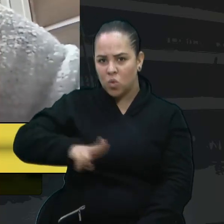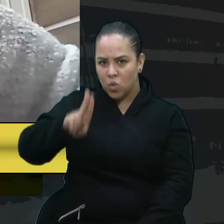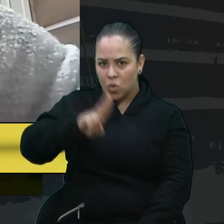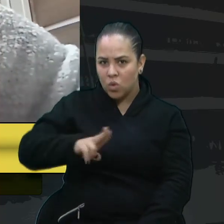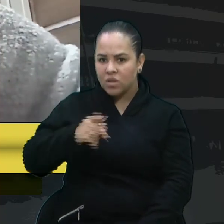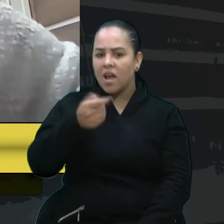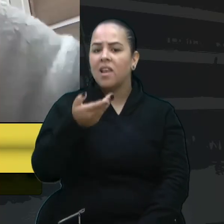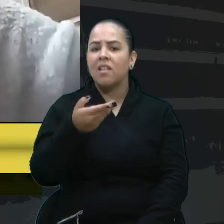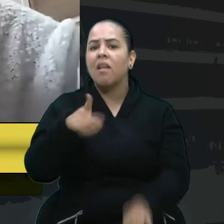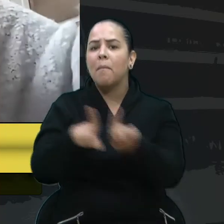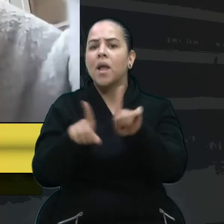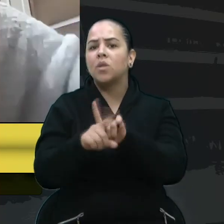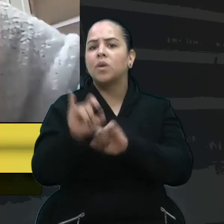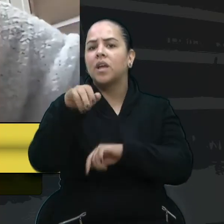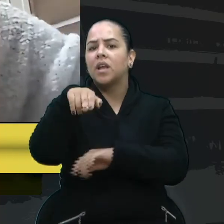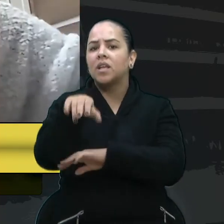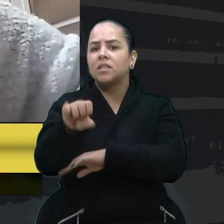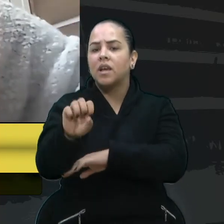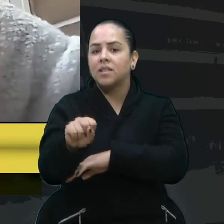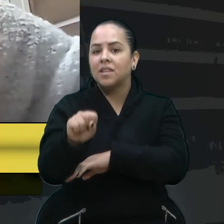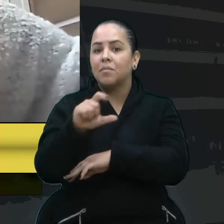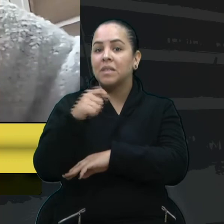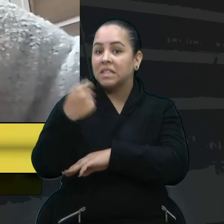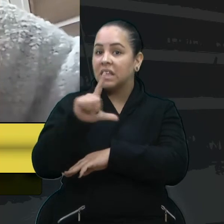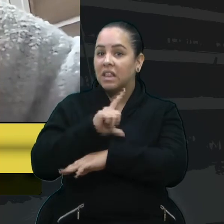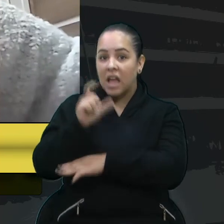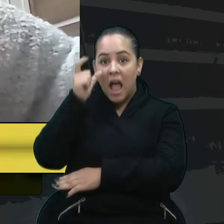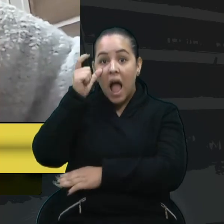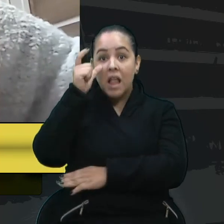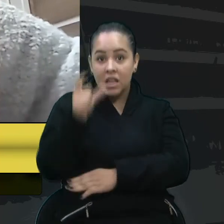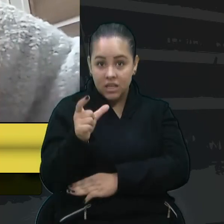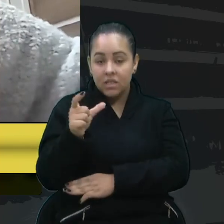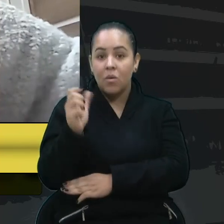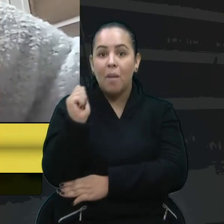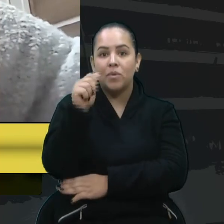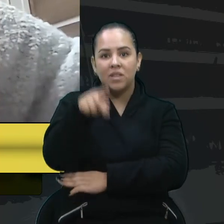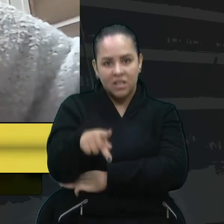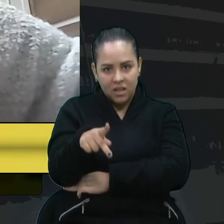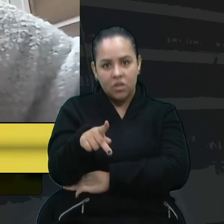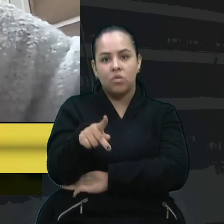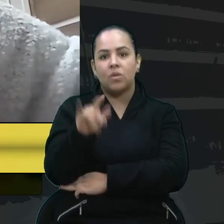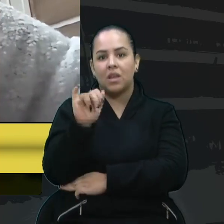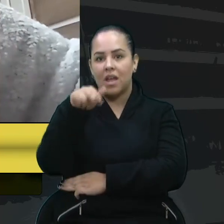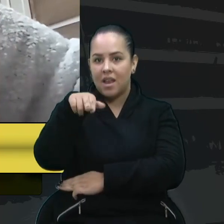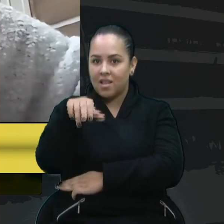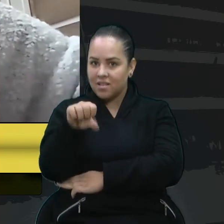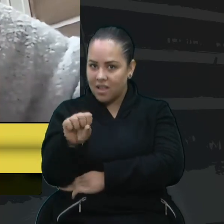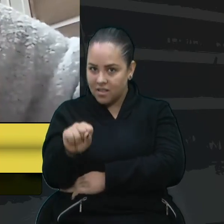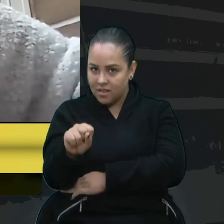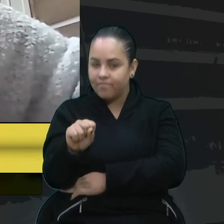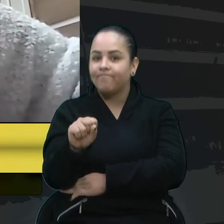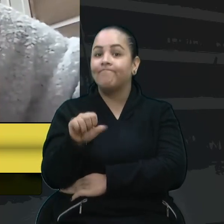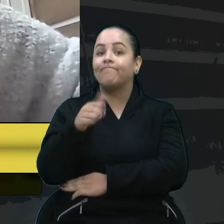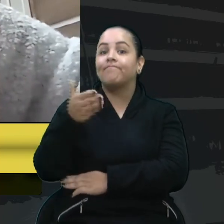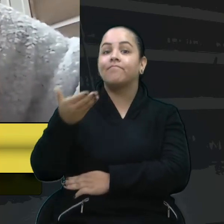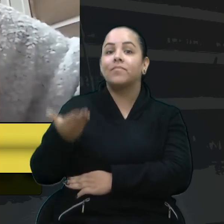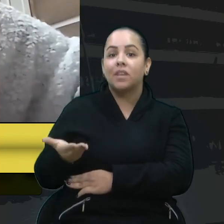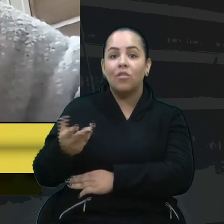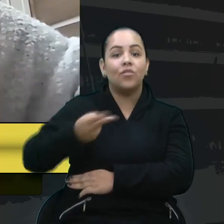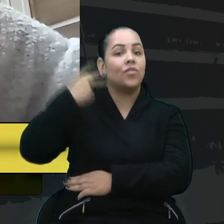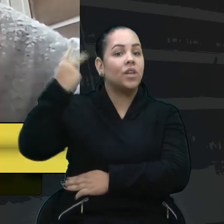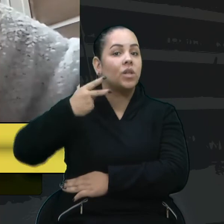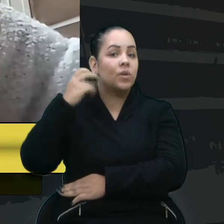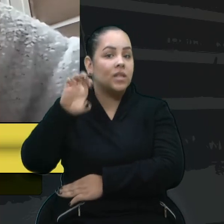INSS, que tenham mais atenção aos aposentados do INSS. Por isso, vereadora Estela,